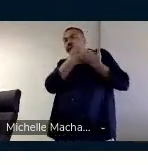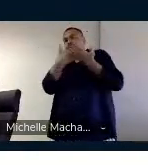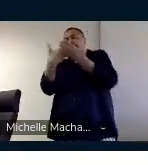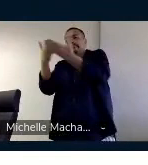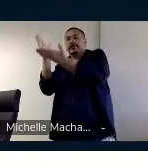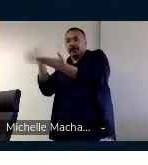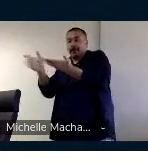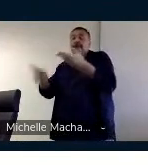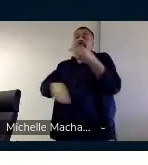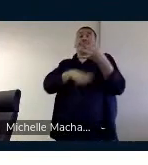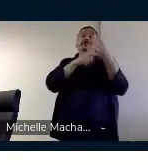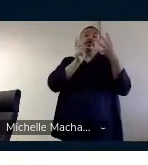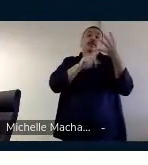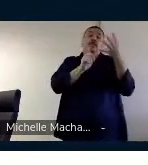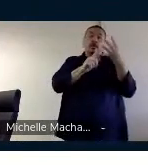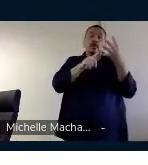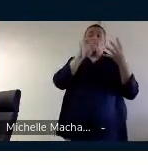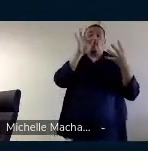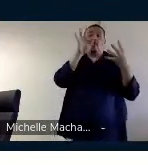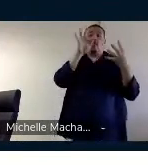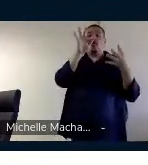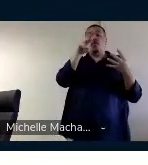por fim, um formulário de avaliação do curso.